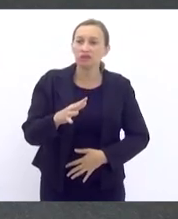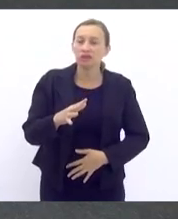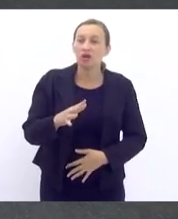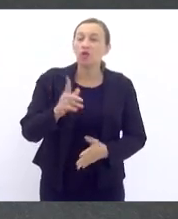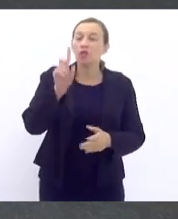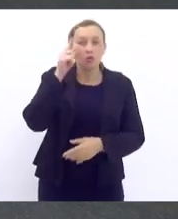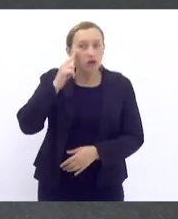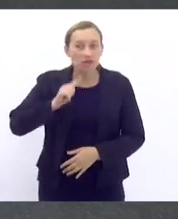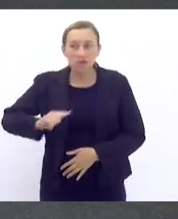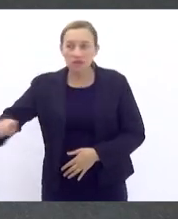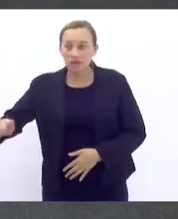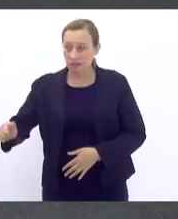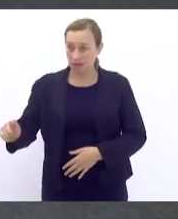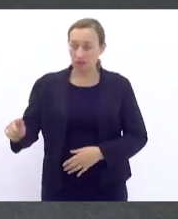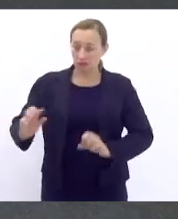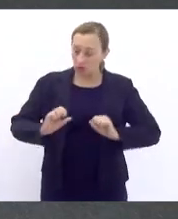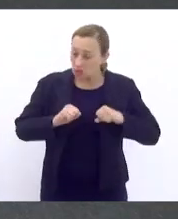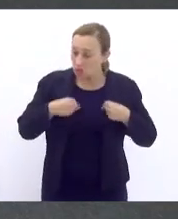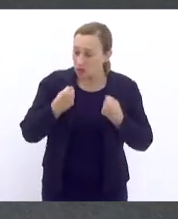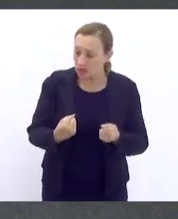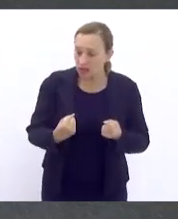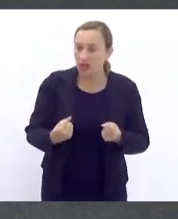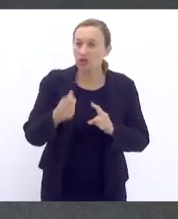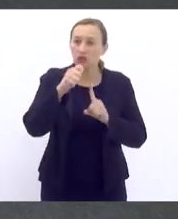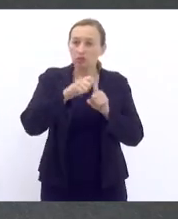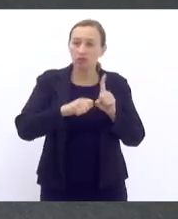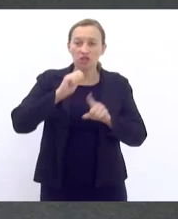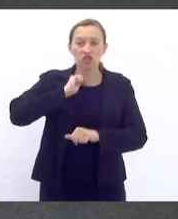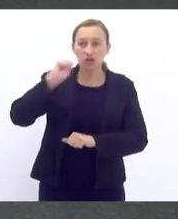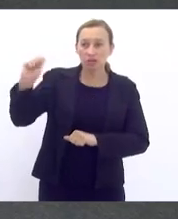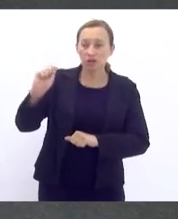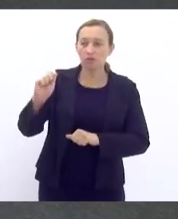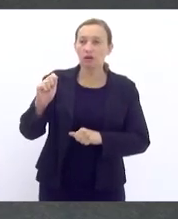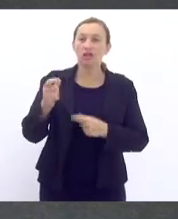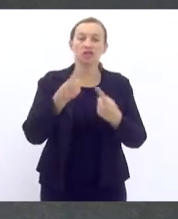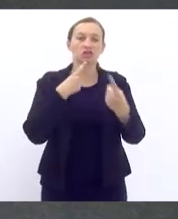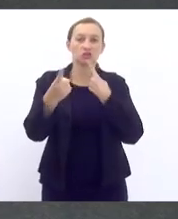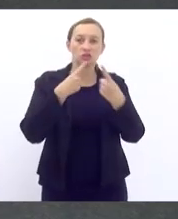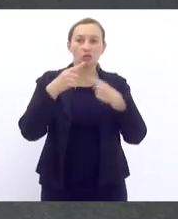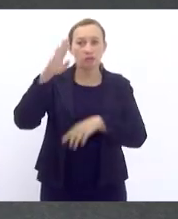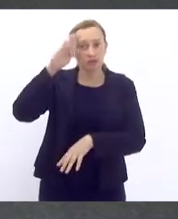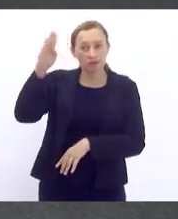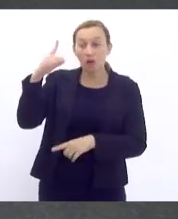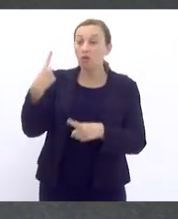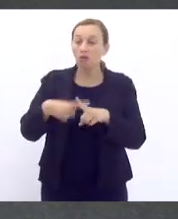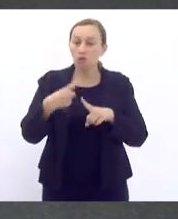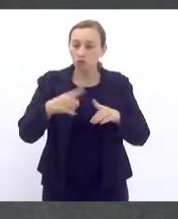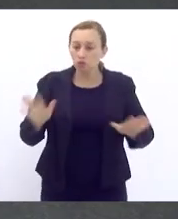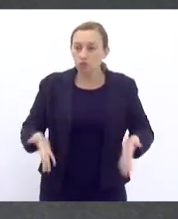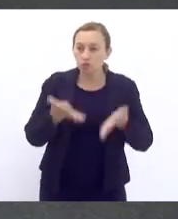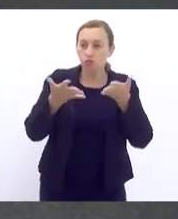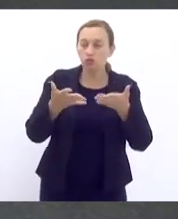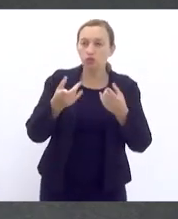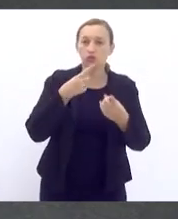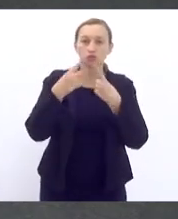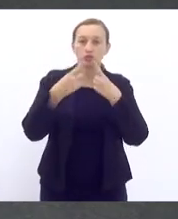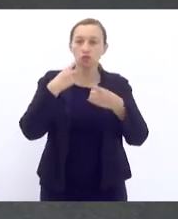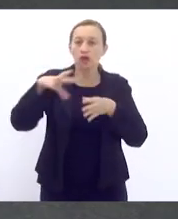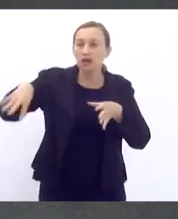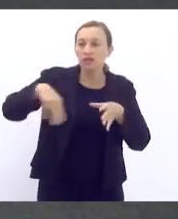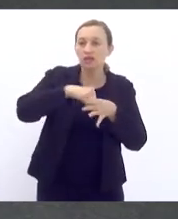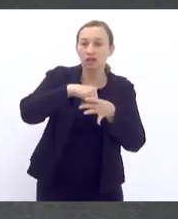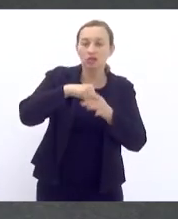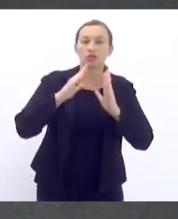semana dedicada no mês de abril para esse debate é fundamental, porque a gente estimula o debate dentro das